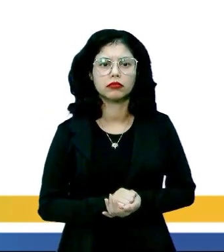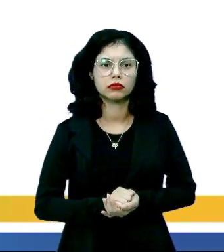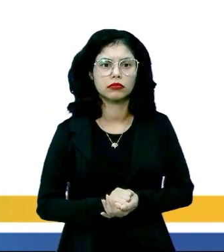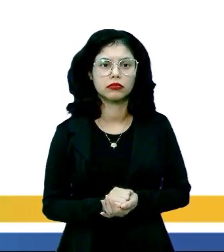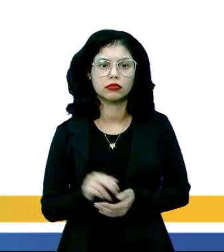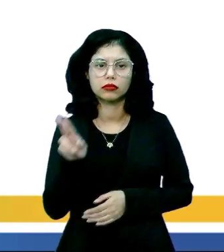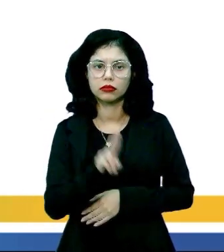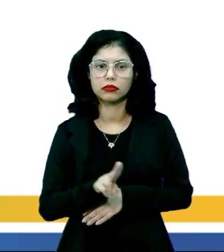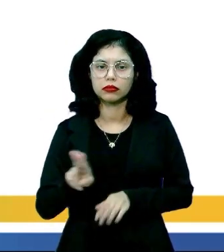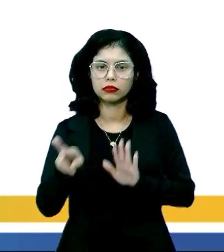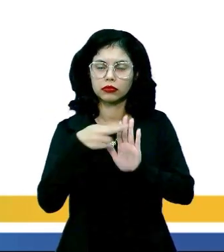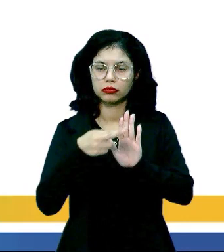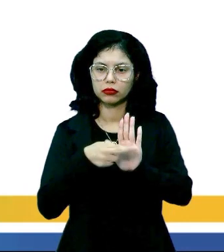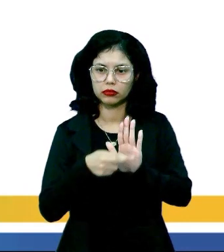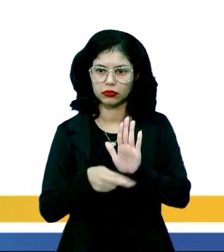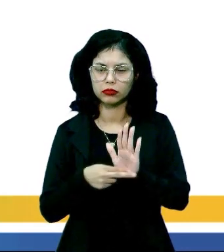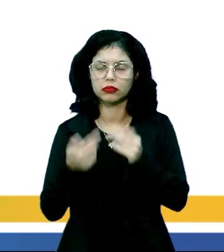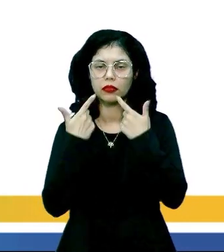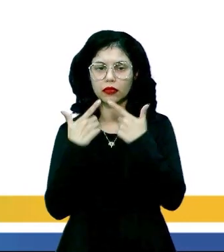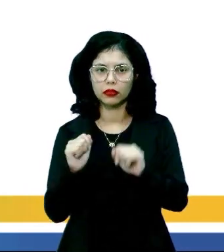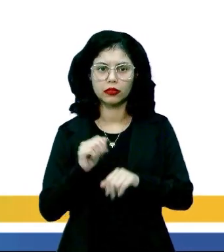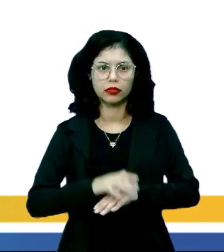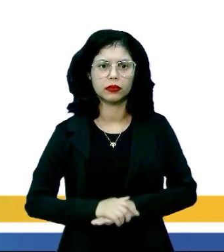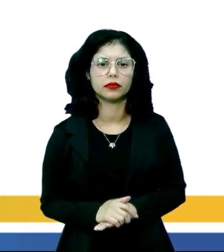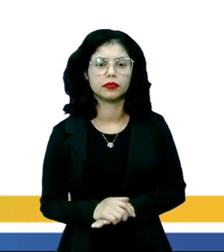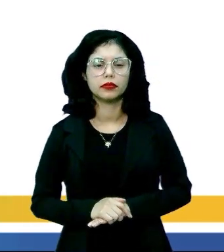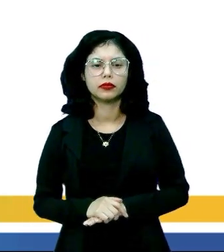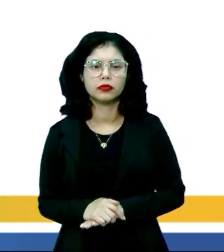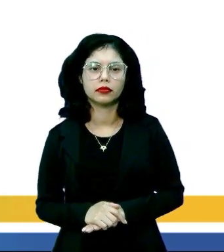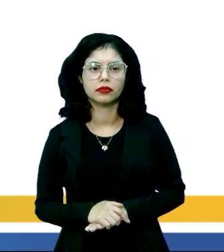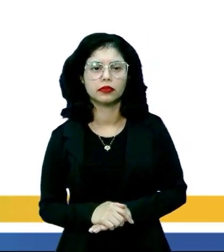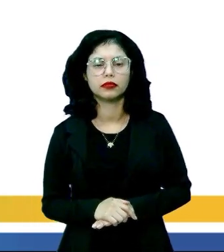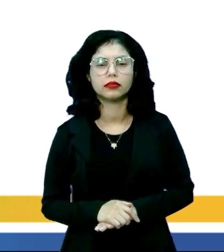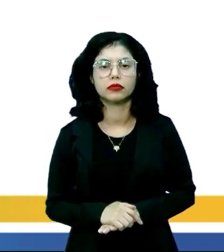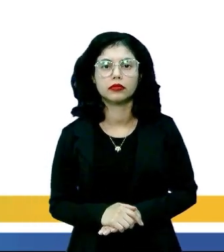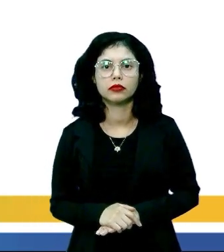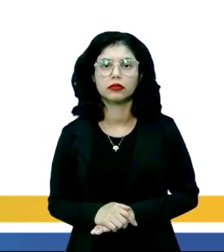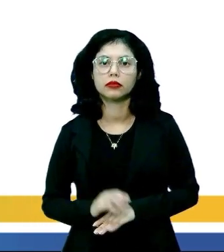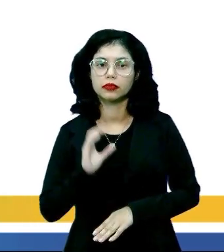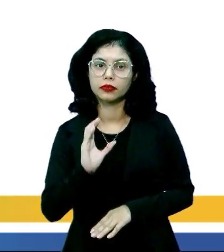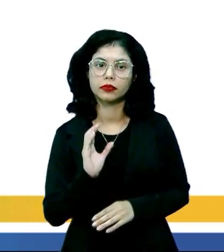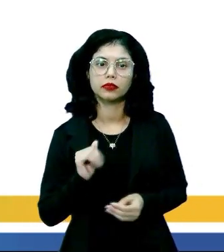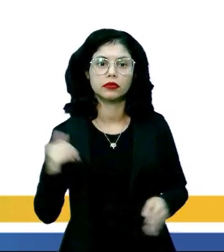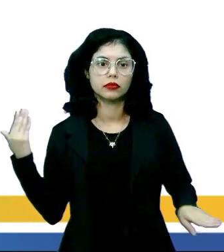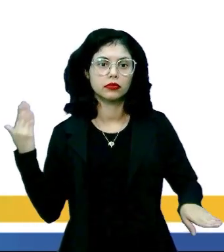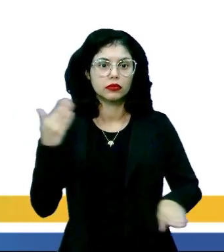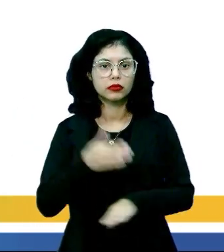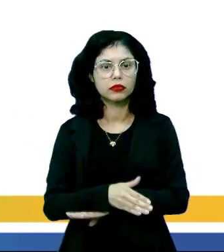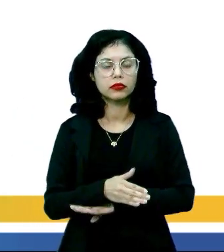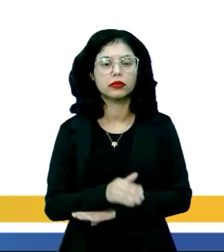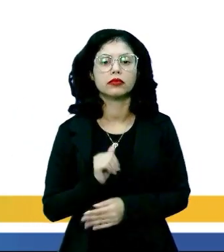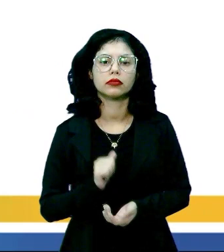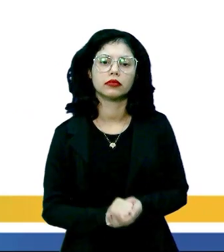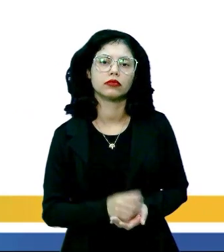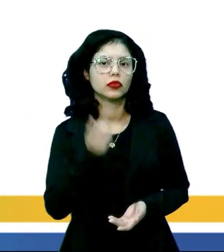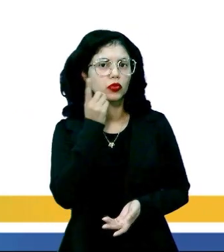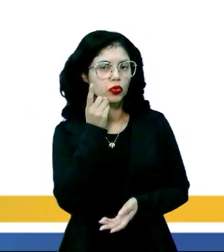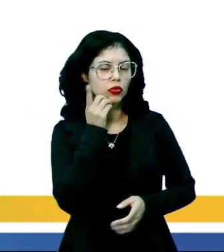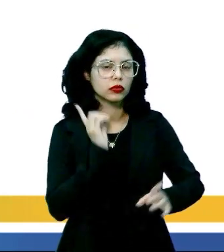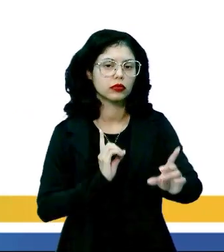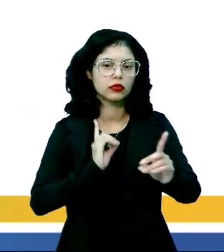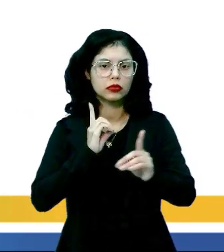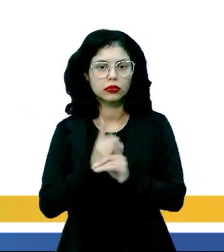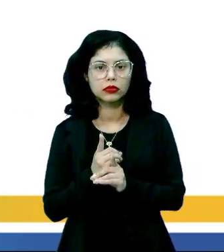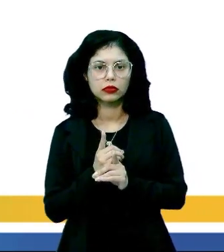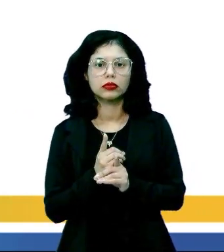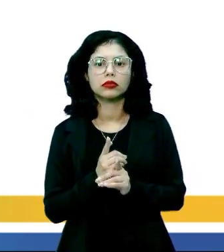que não se preocupam com os usos padronizados da língua. C, interferem